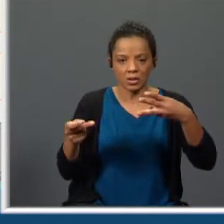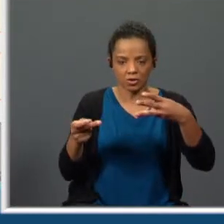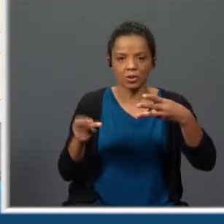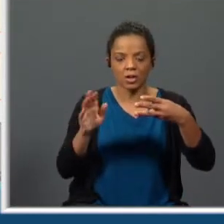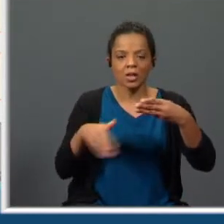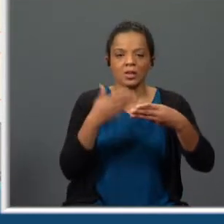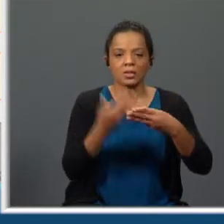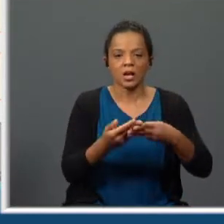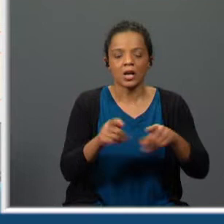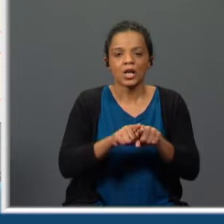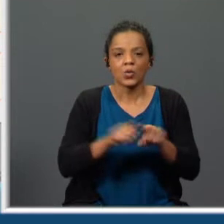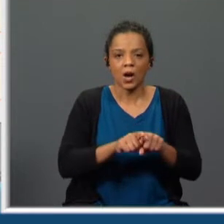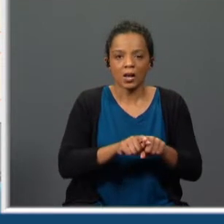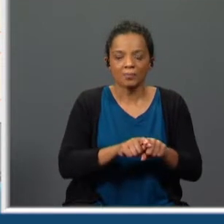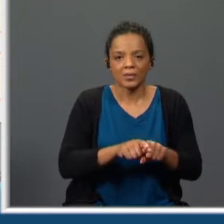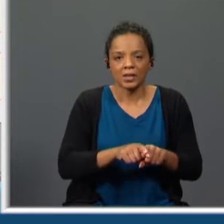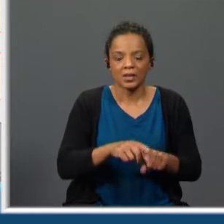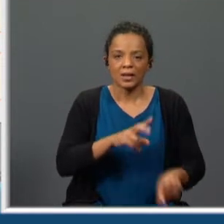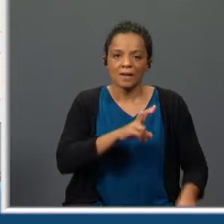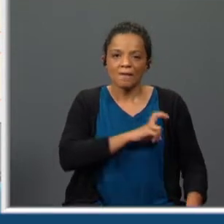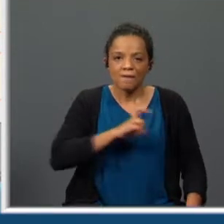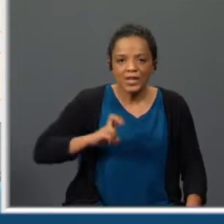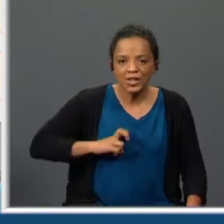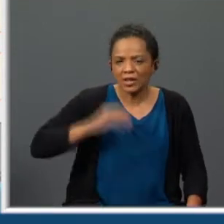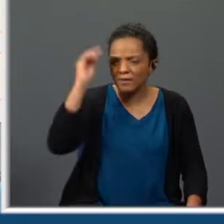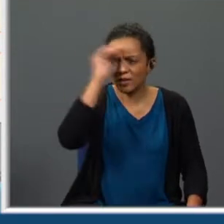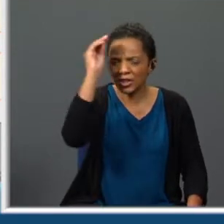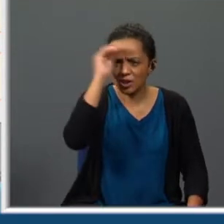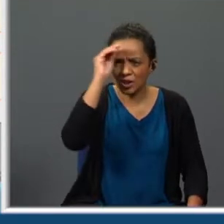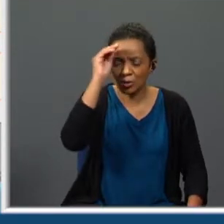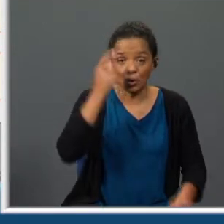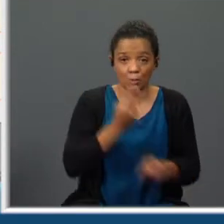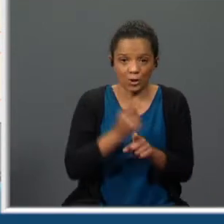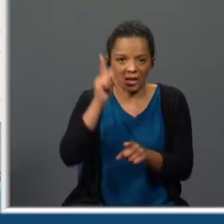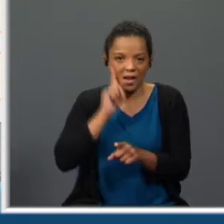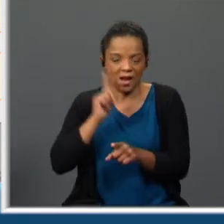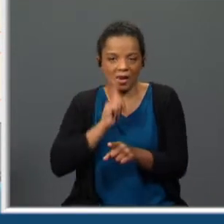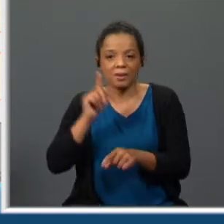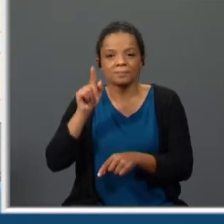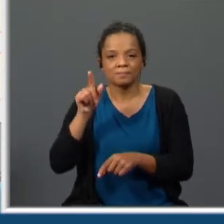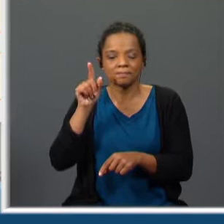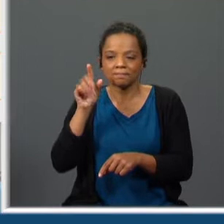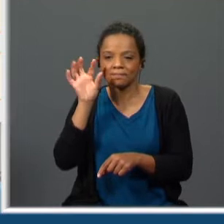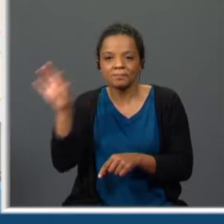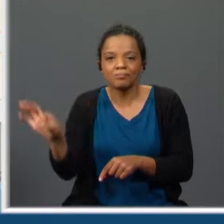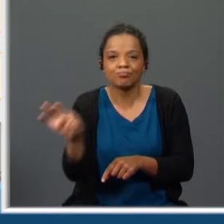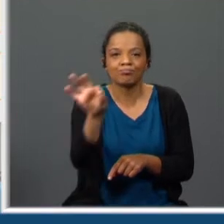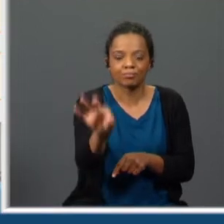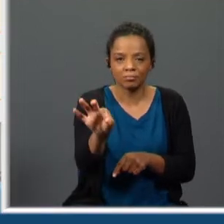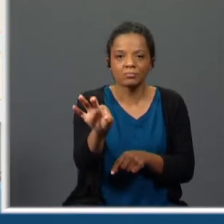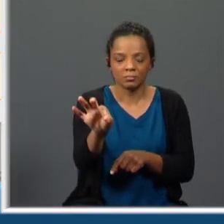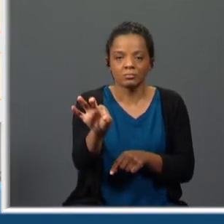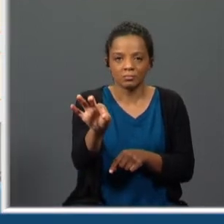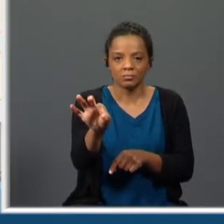virgindade fingida porque ela levava as moças à prostituição e elas eram obrigadas